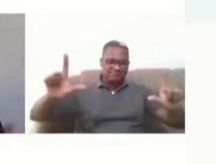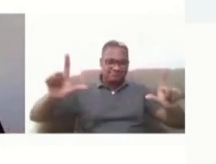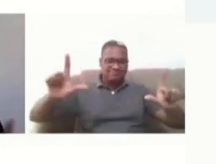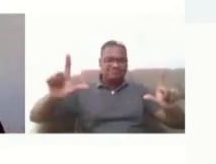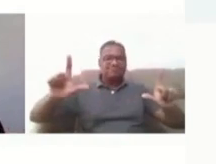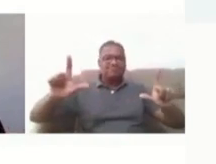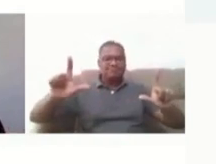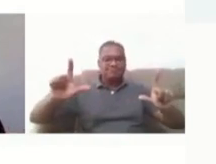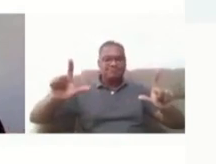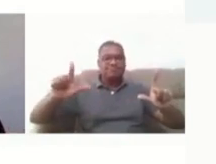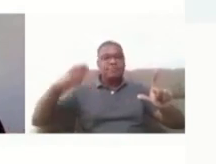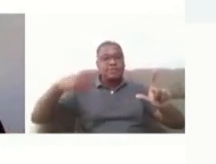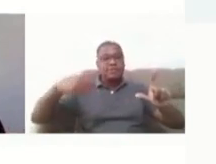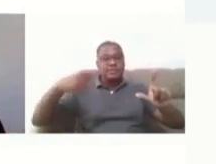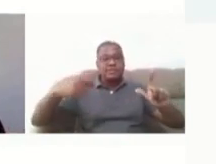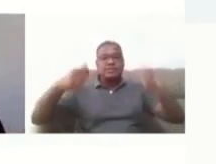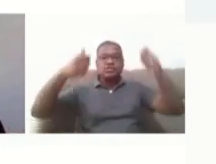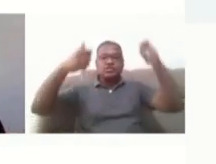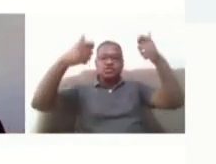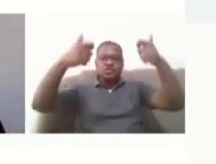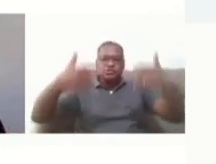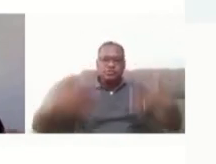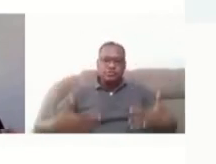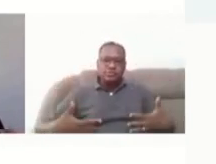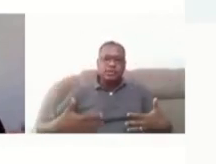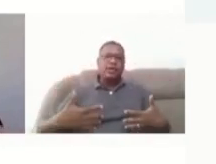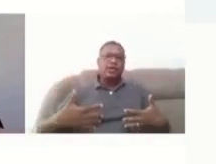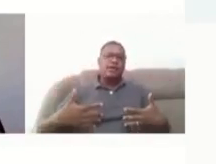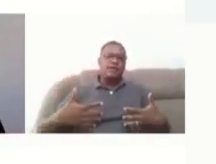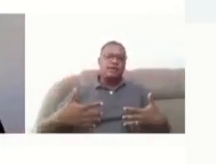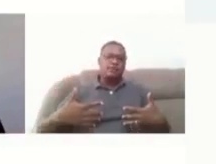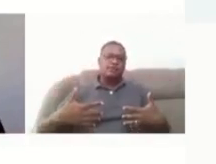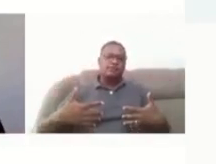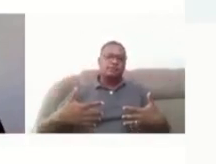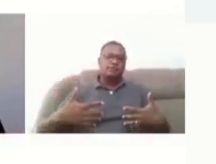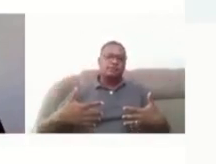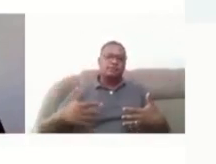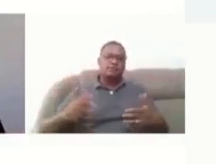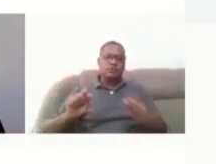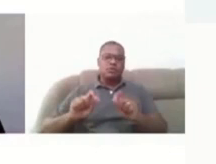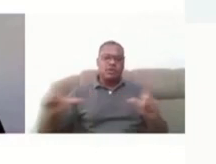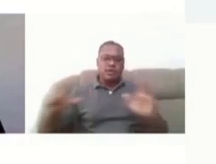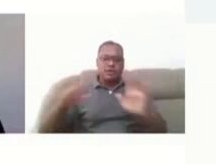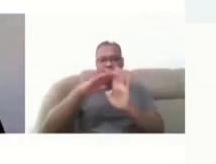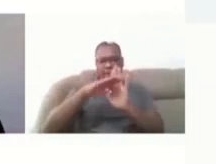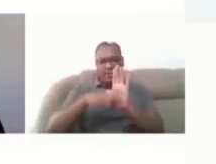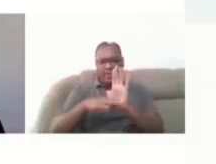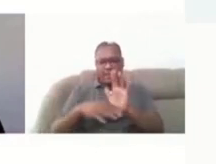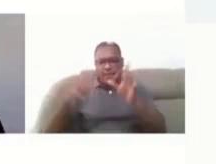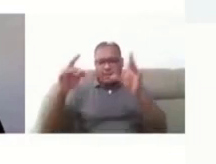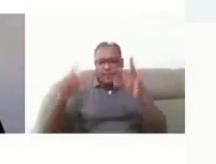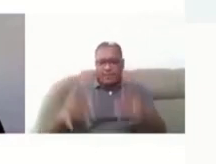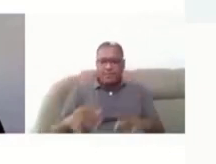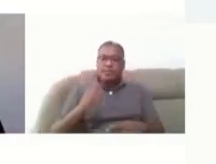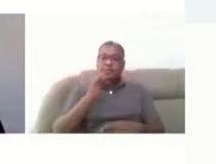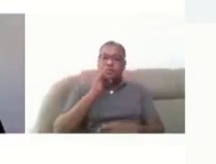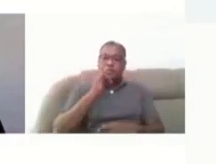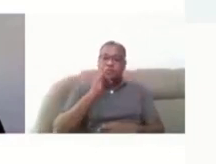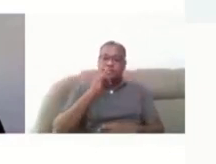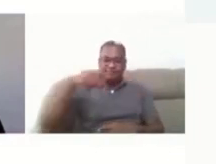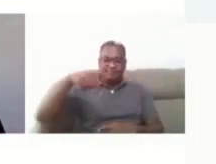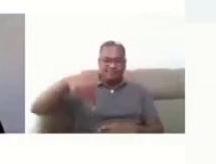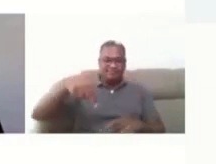descrever esse slide. esse slide, por exemplo, tem logo abaixo à sua direita